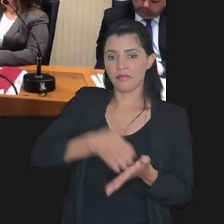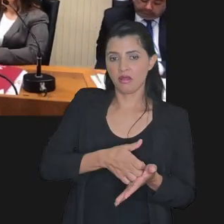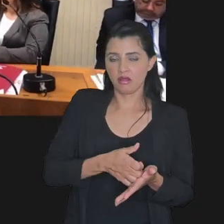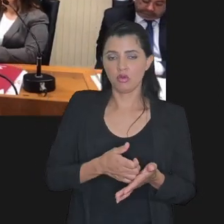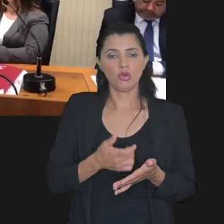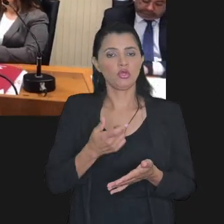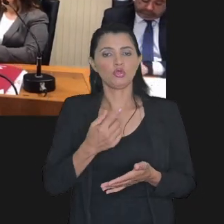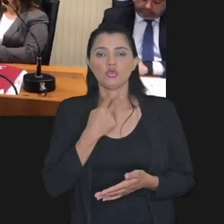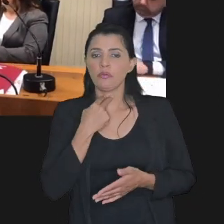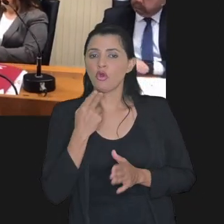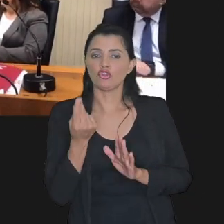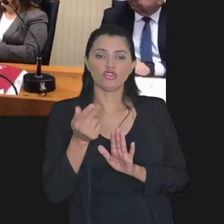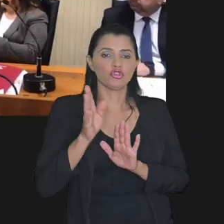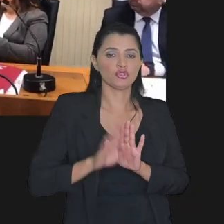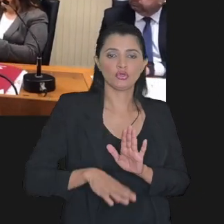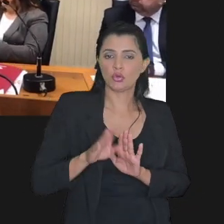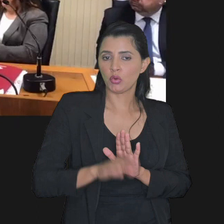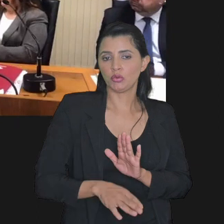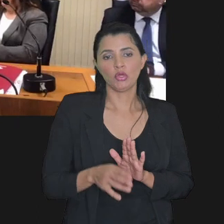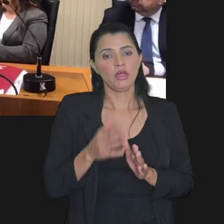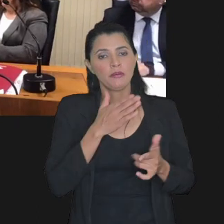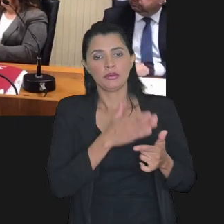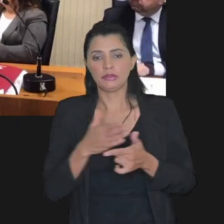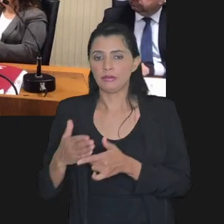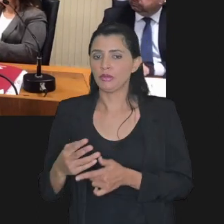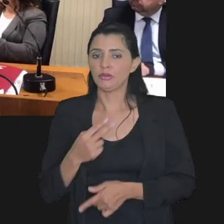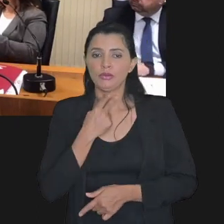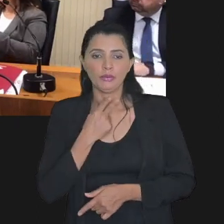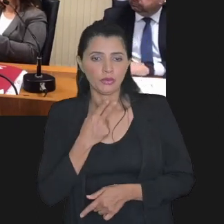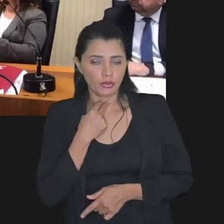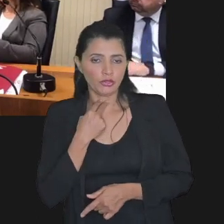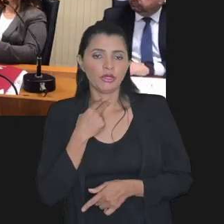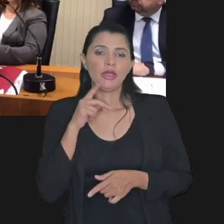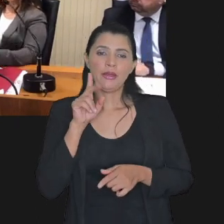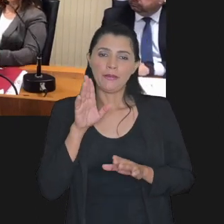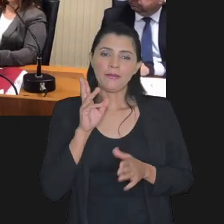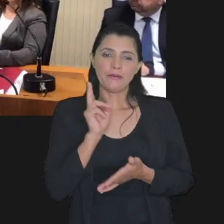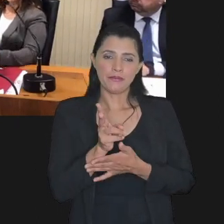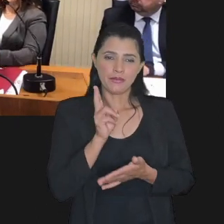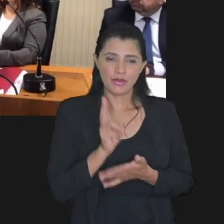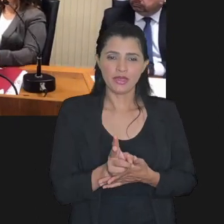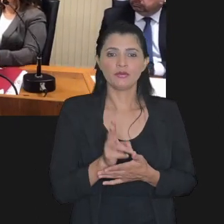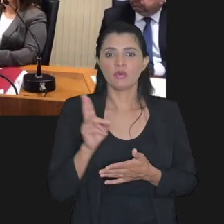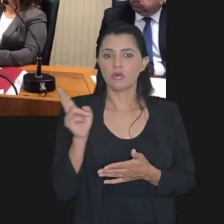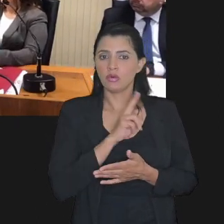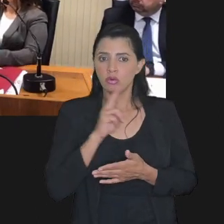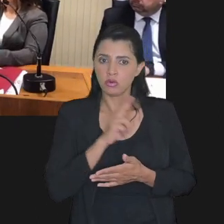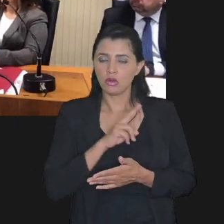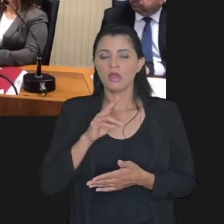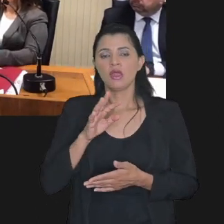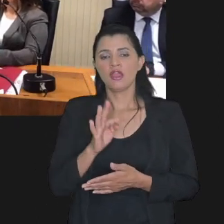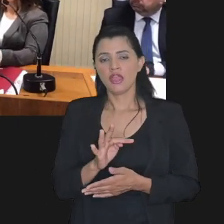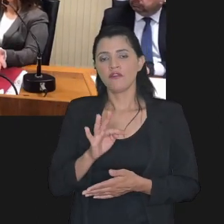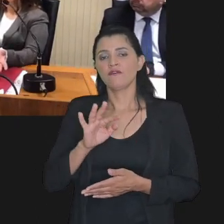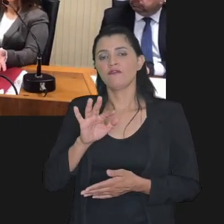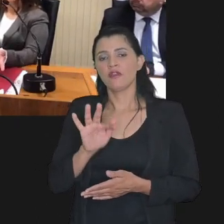pode sofrer desconto e não pode também sofrer parcelamento mesmo num parcelamento ordinário de FGTS esse